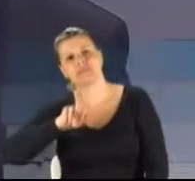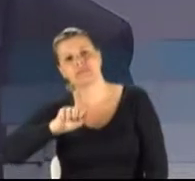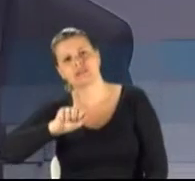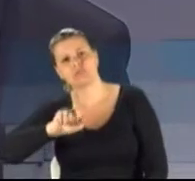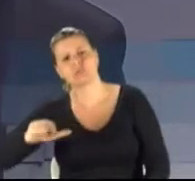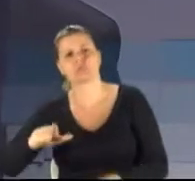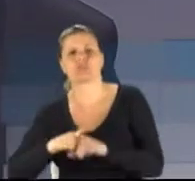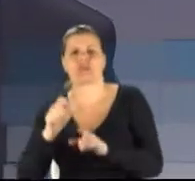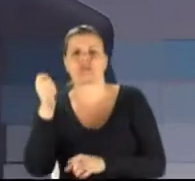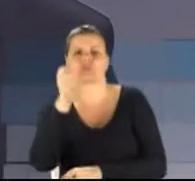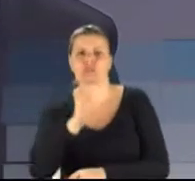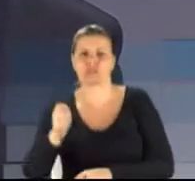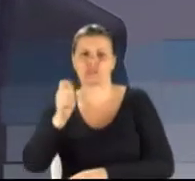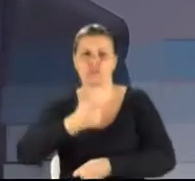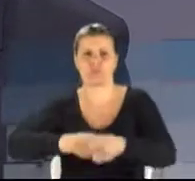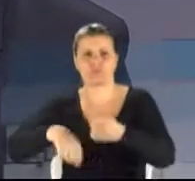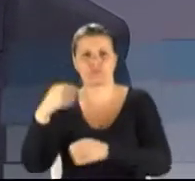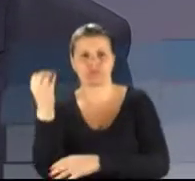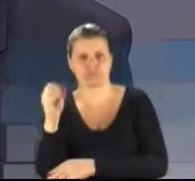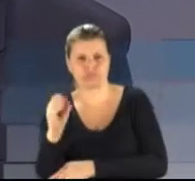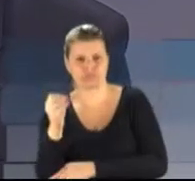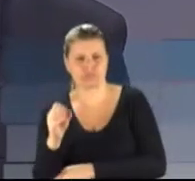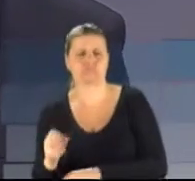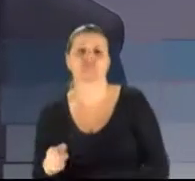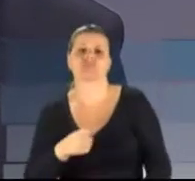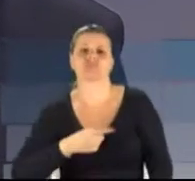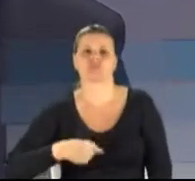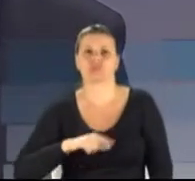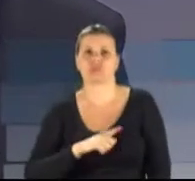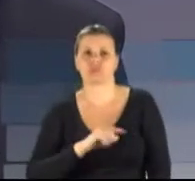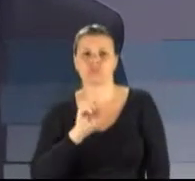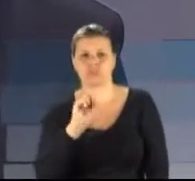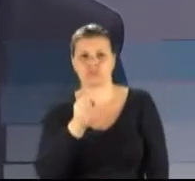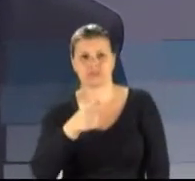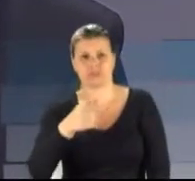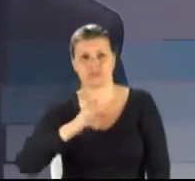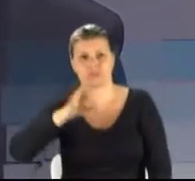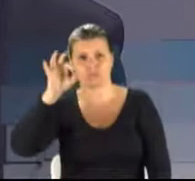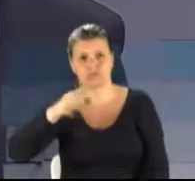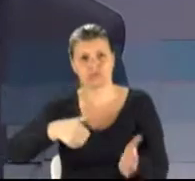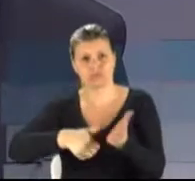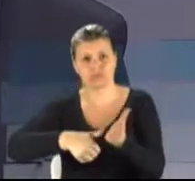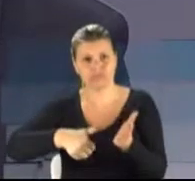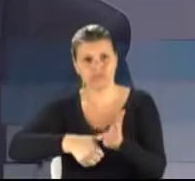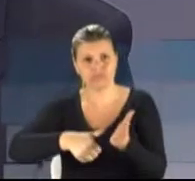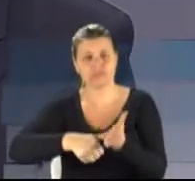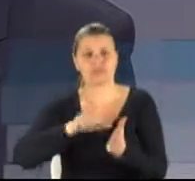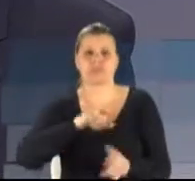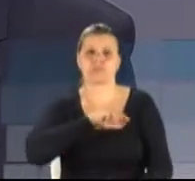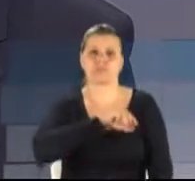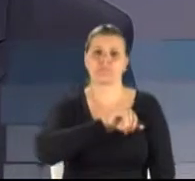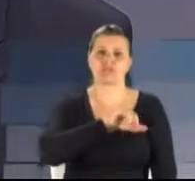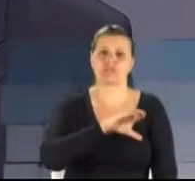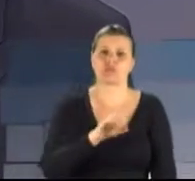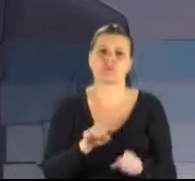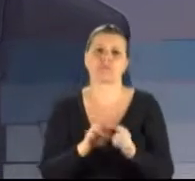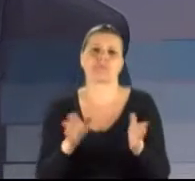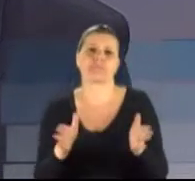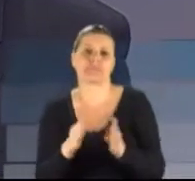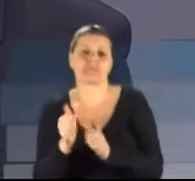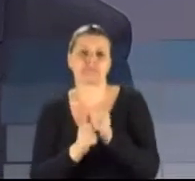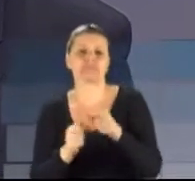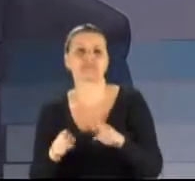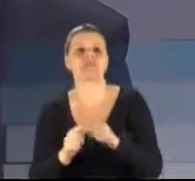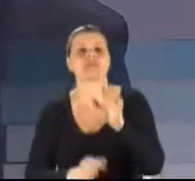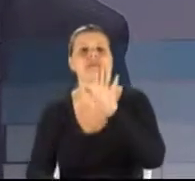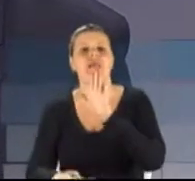Confederação. Nós temos 87% dos nossos associados são micros e pequenos. E a lei do Simples